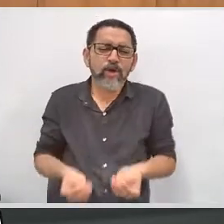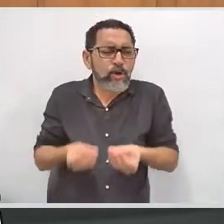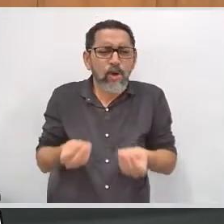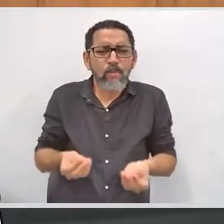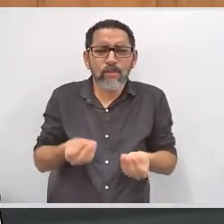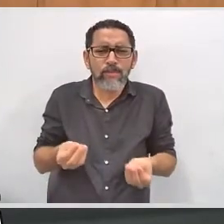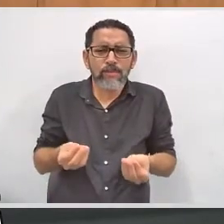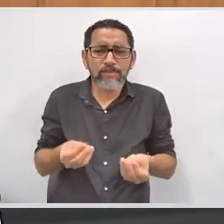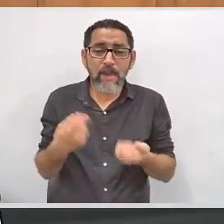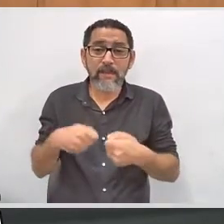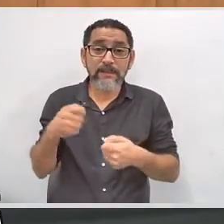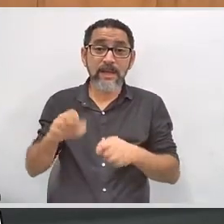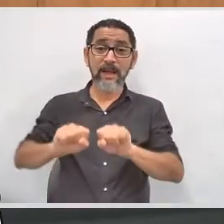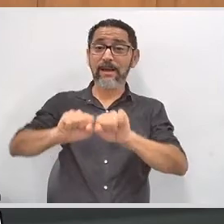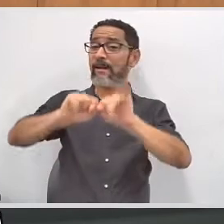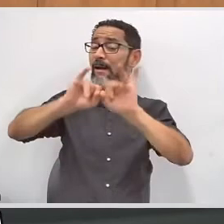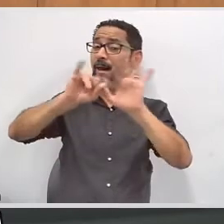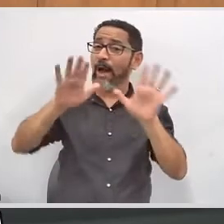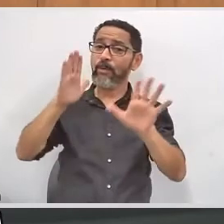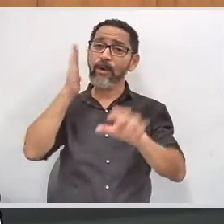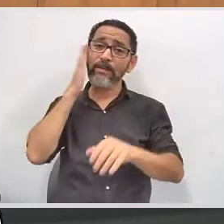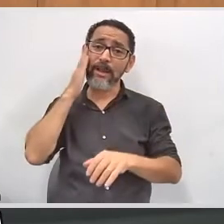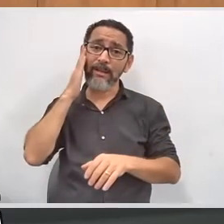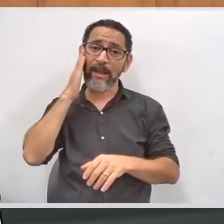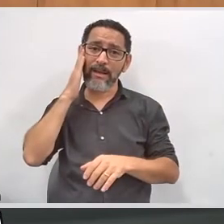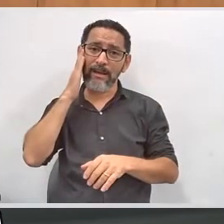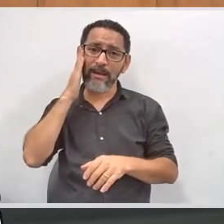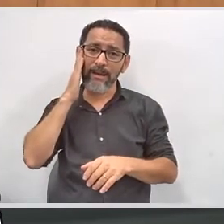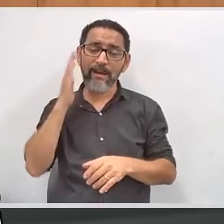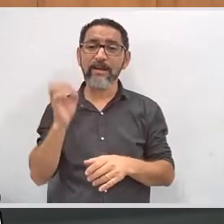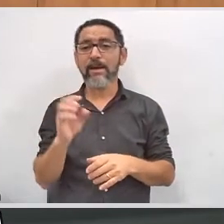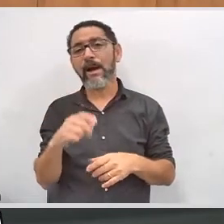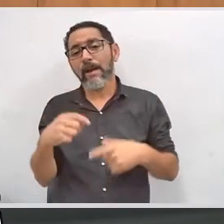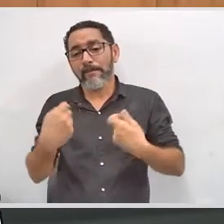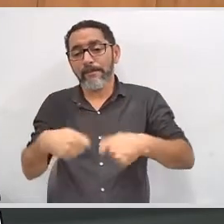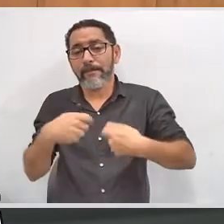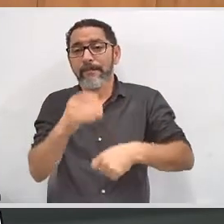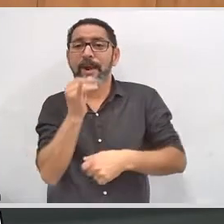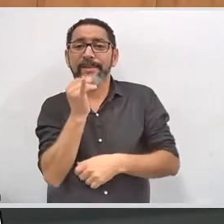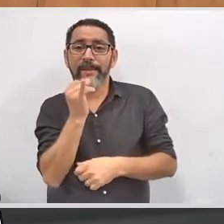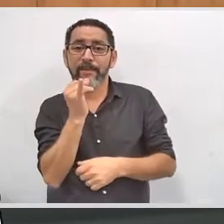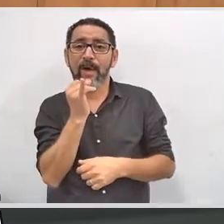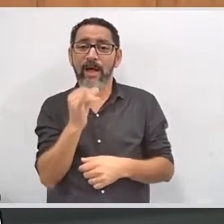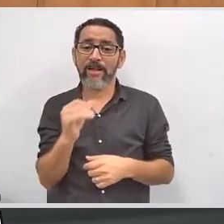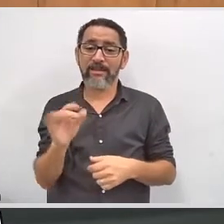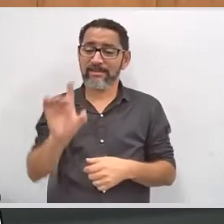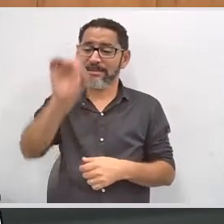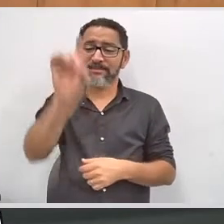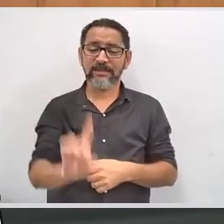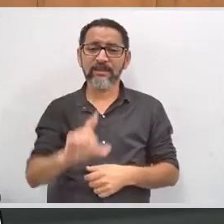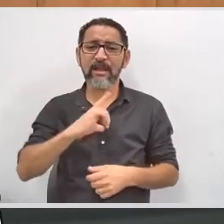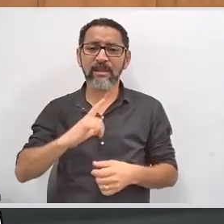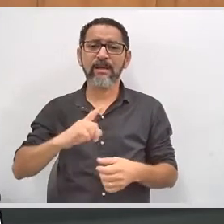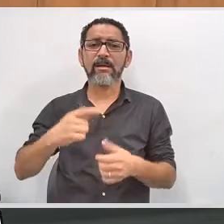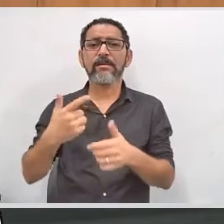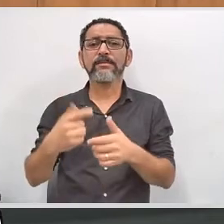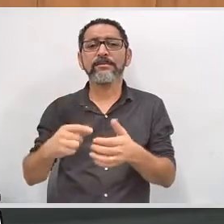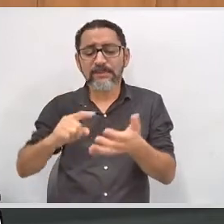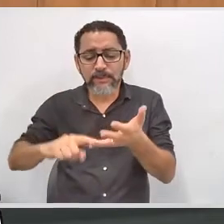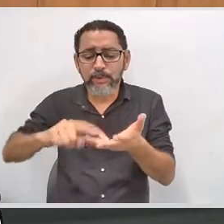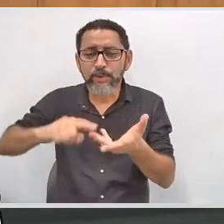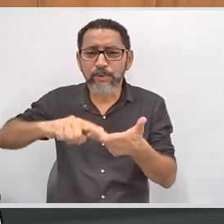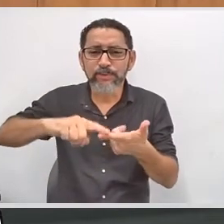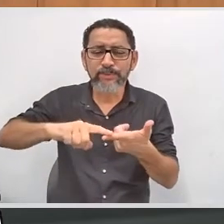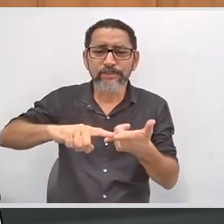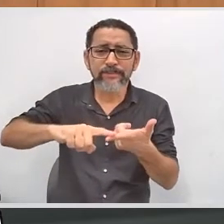voltada para o atendimento daquelas necessidades específicas das pessoas portadoras com deficiência. Normalmente,